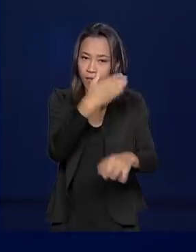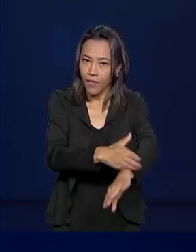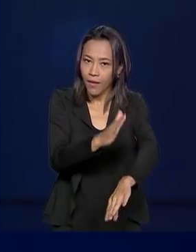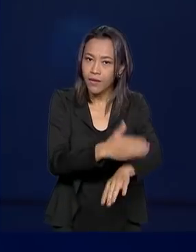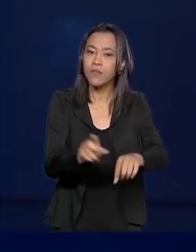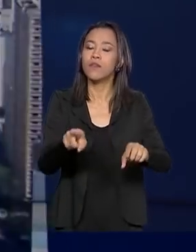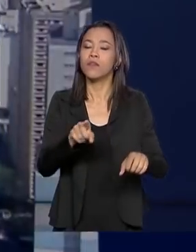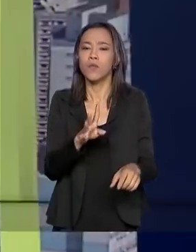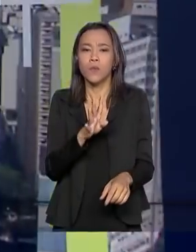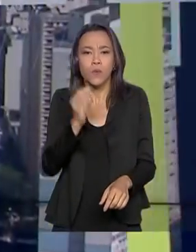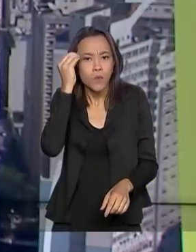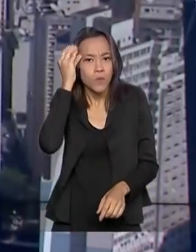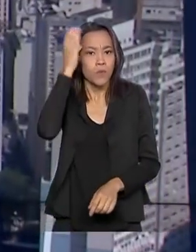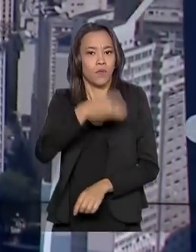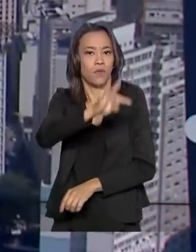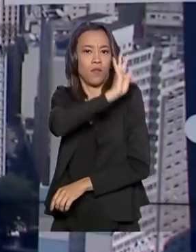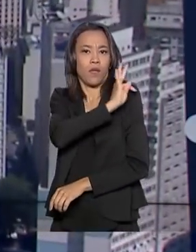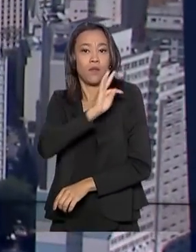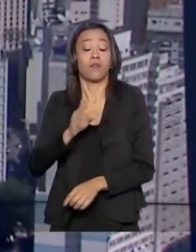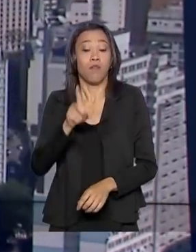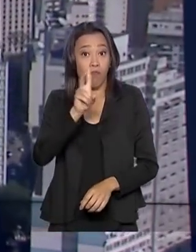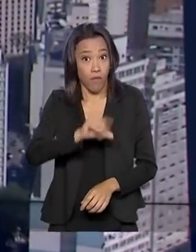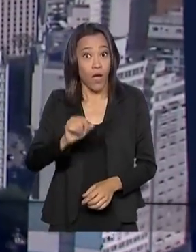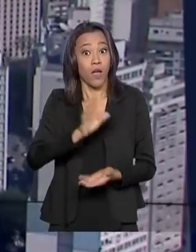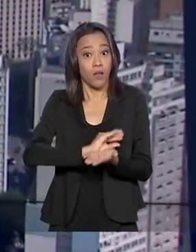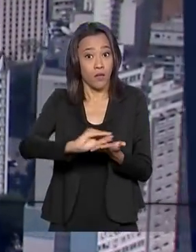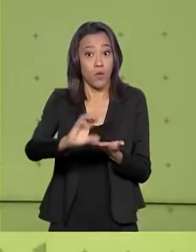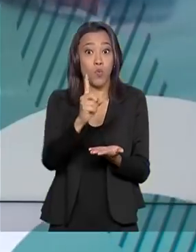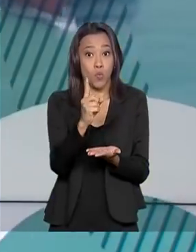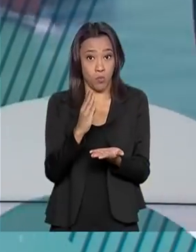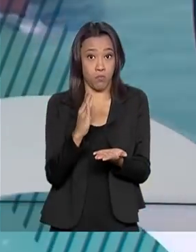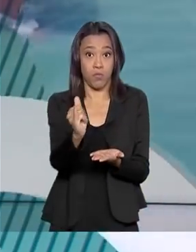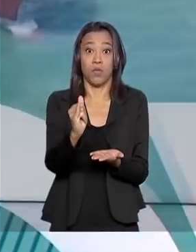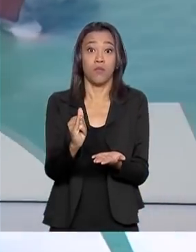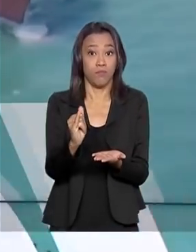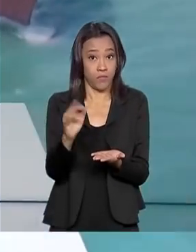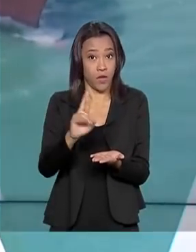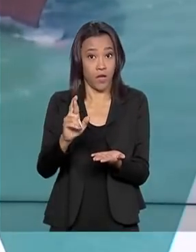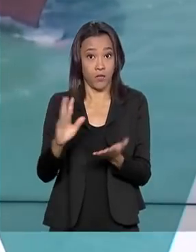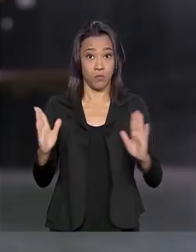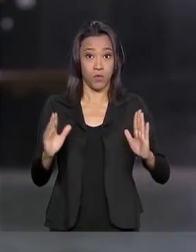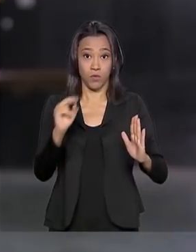profissional. O projeto vai receber um bilhão de reais nos próximos dois anos.